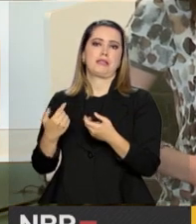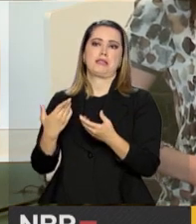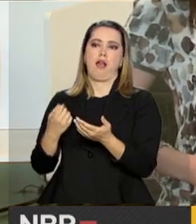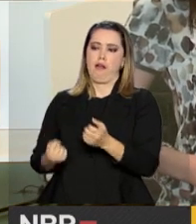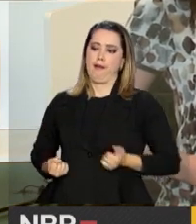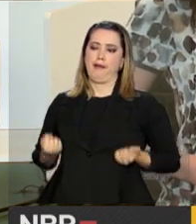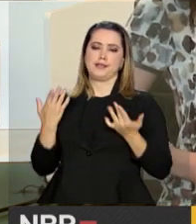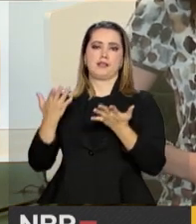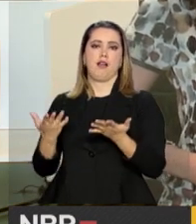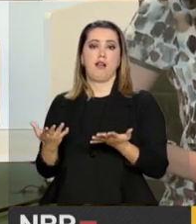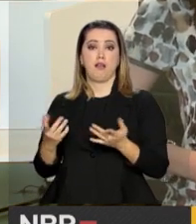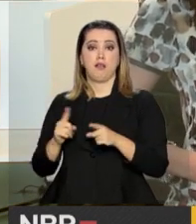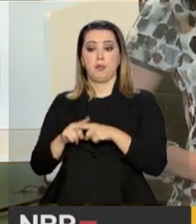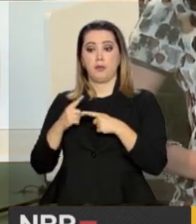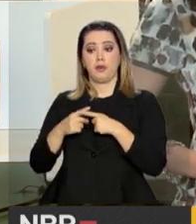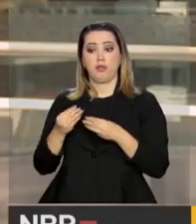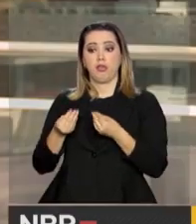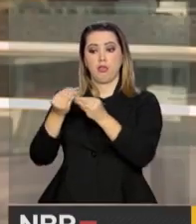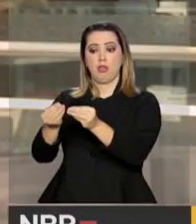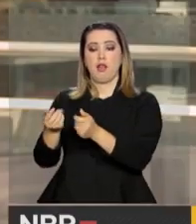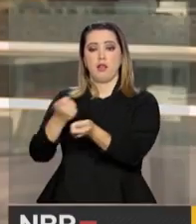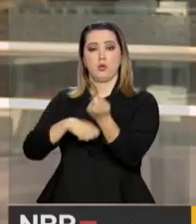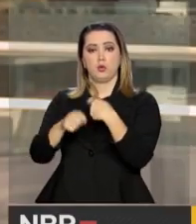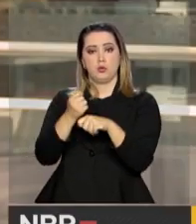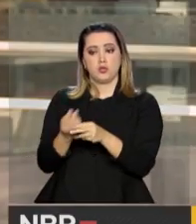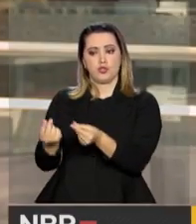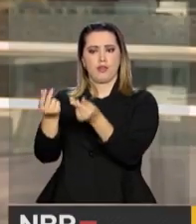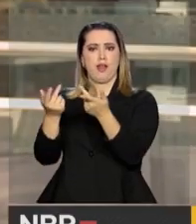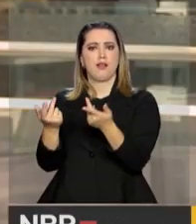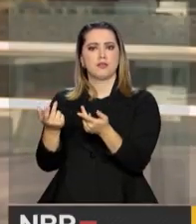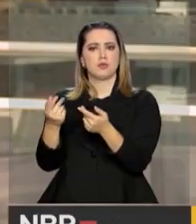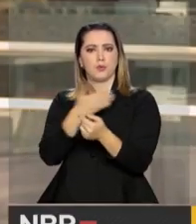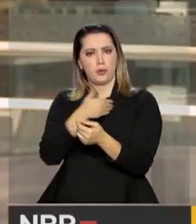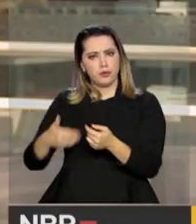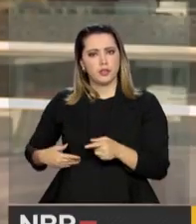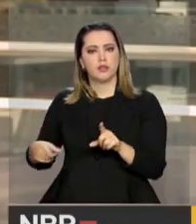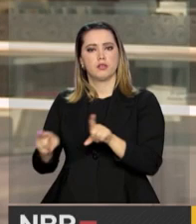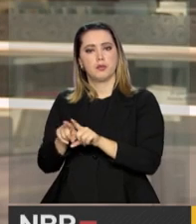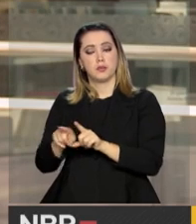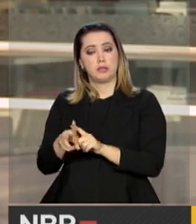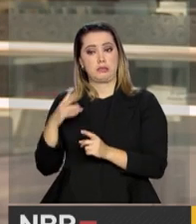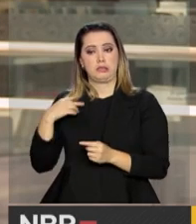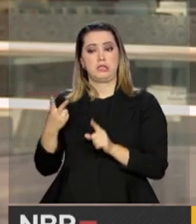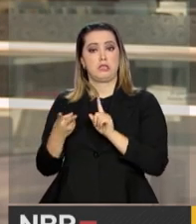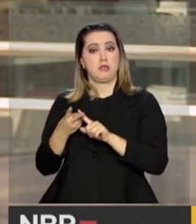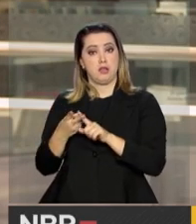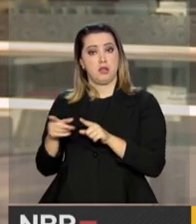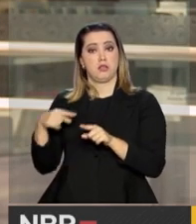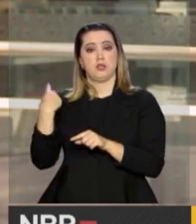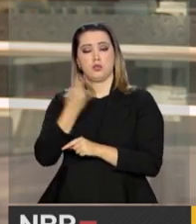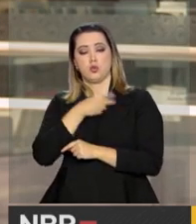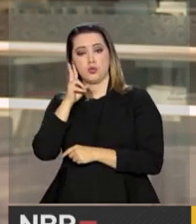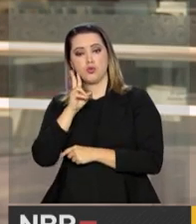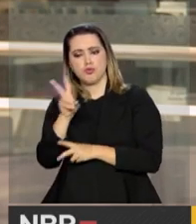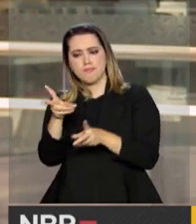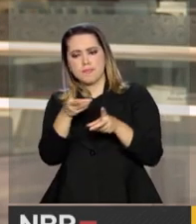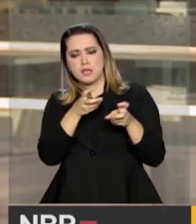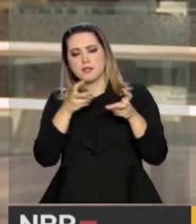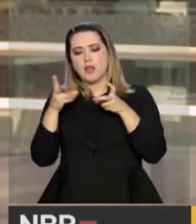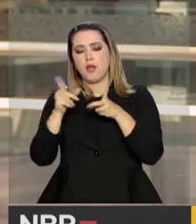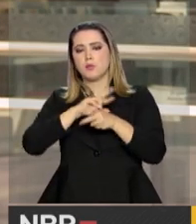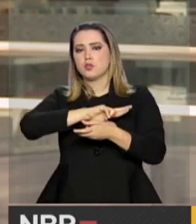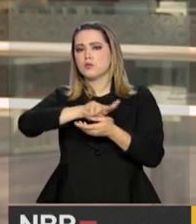proporciona economia de recursos públicos e, ao mesmo tempo, você observa que há uma gama enorme